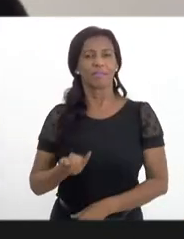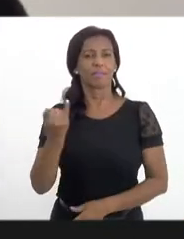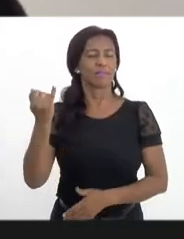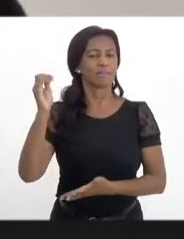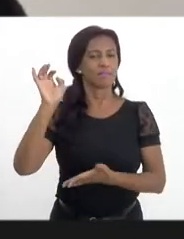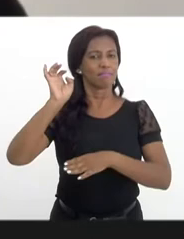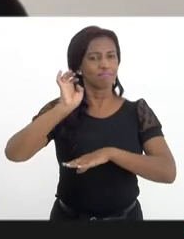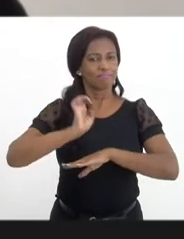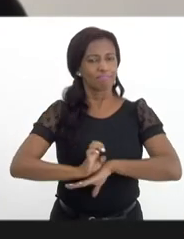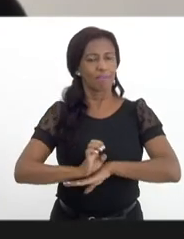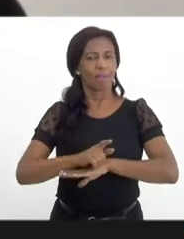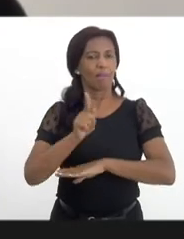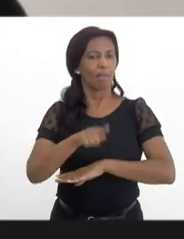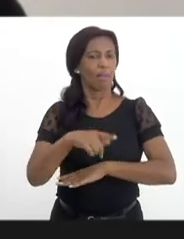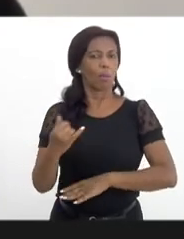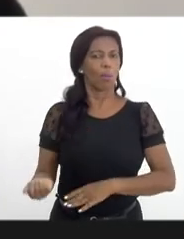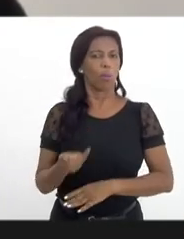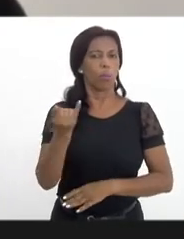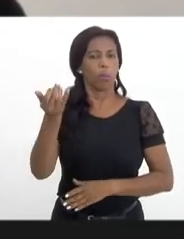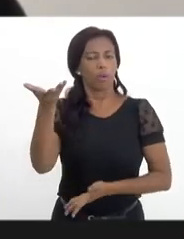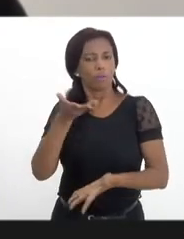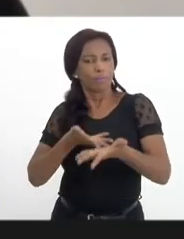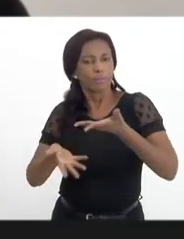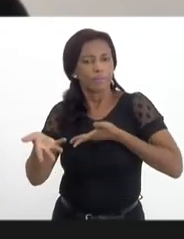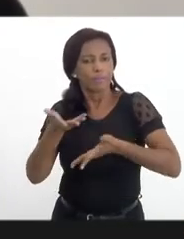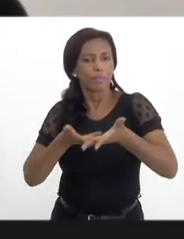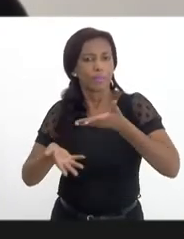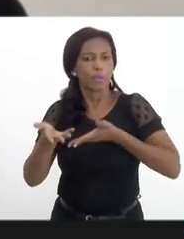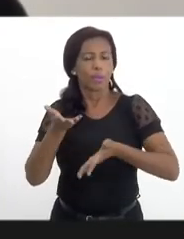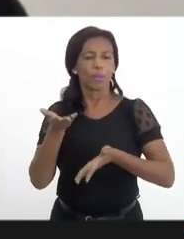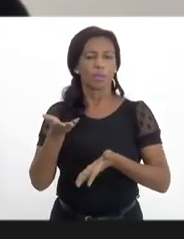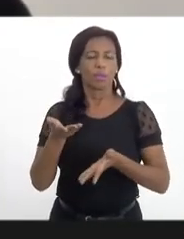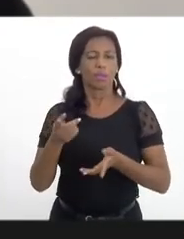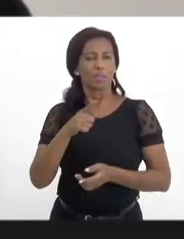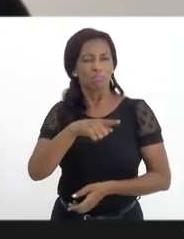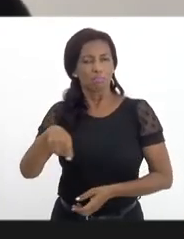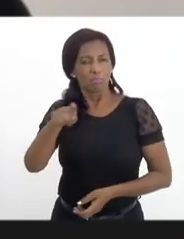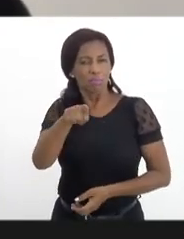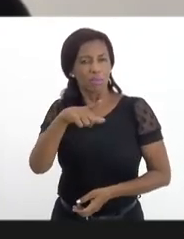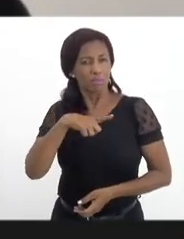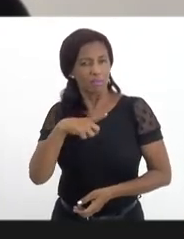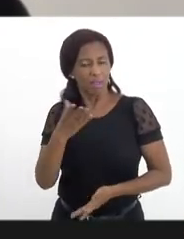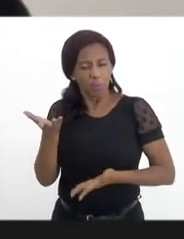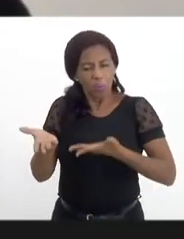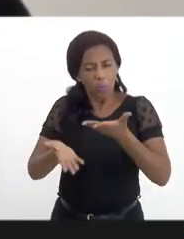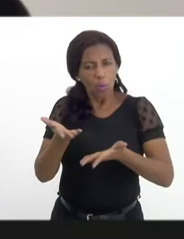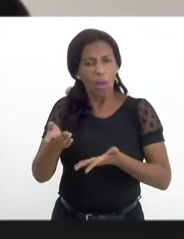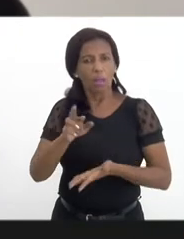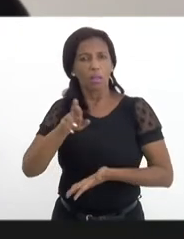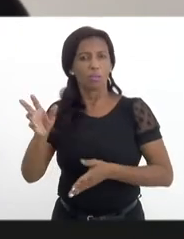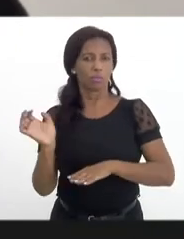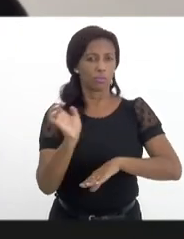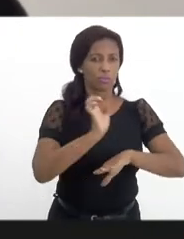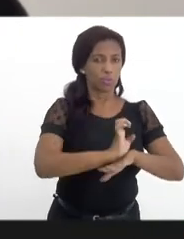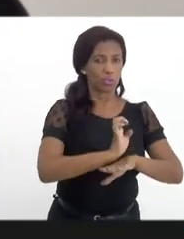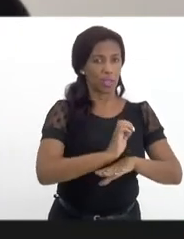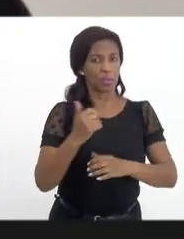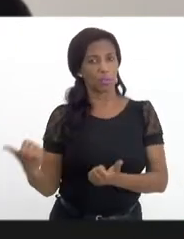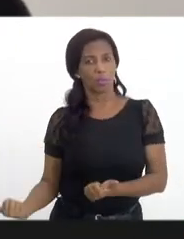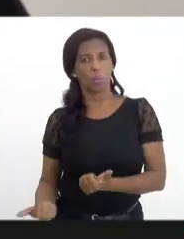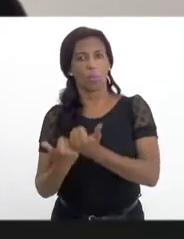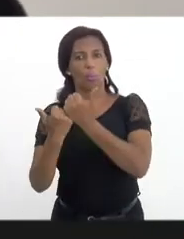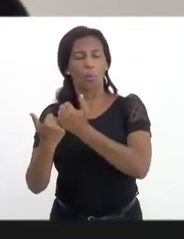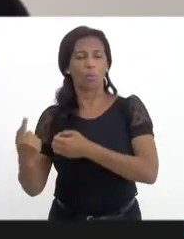é muito relevante a participação e a atenção que o senhor tenha se dado, não só ao Estado, como também o suporte aos